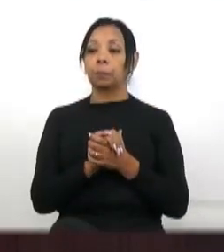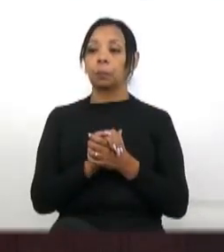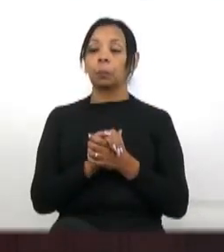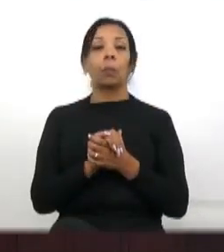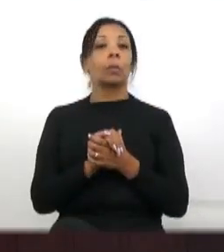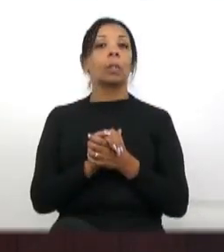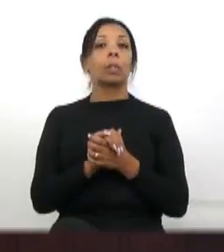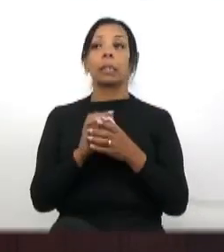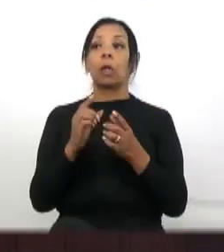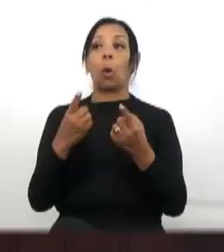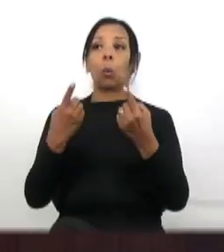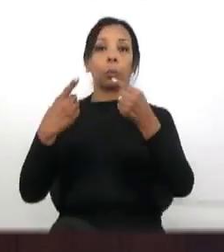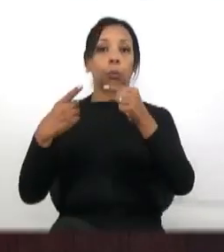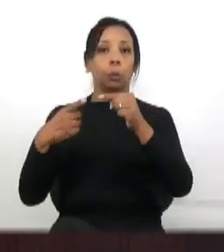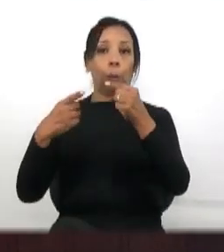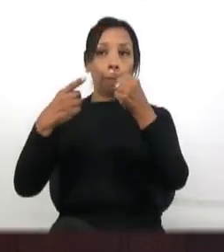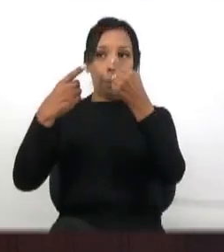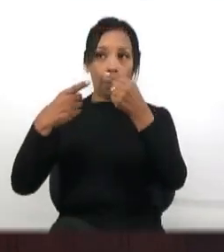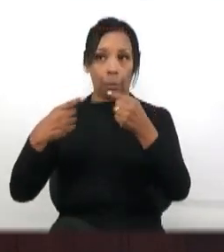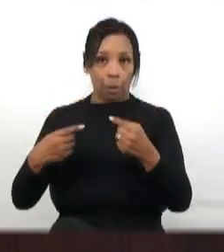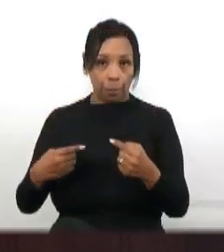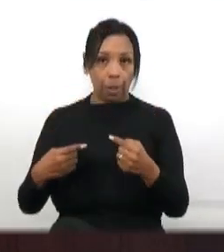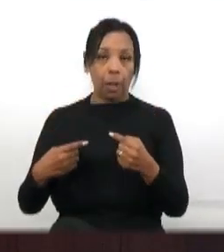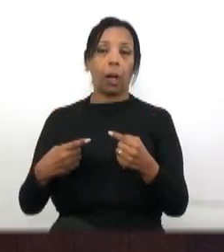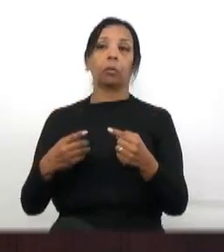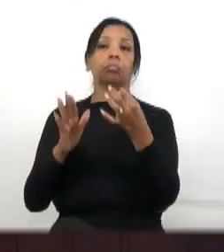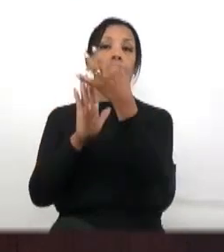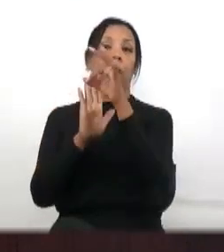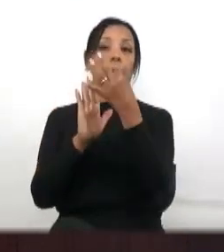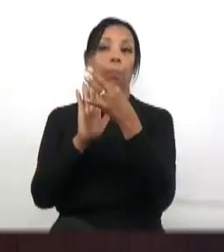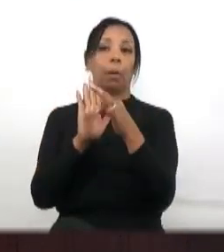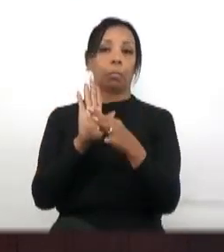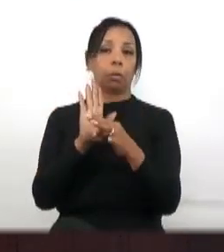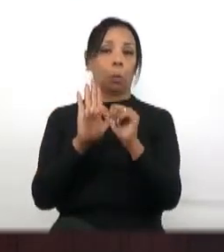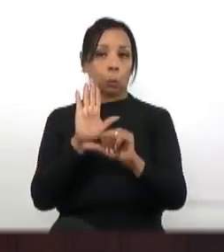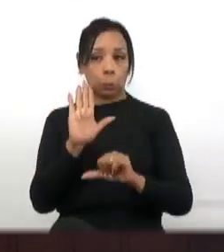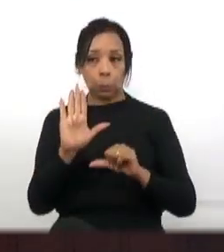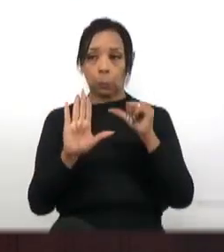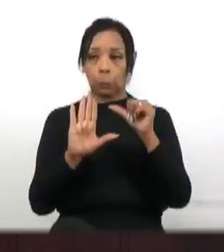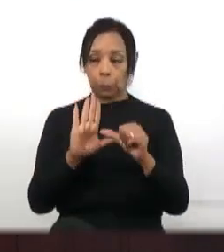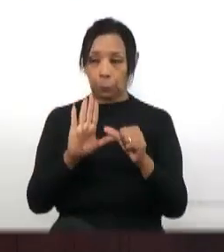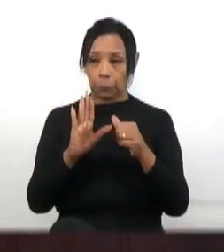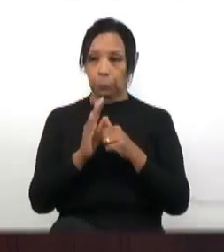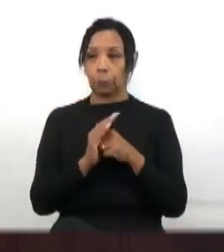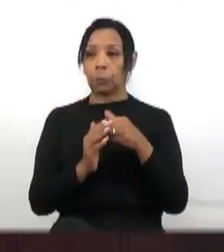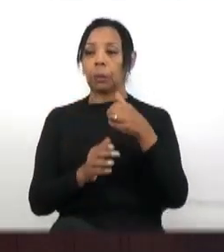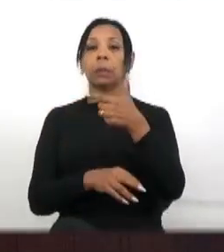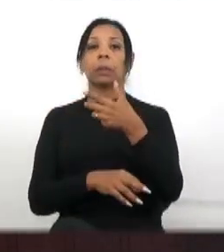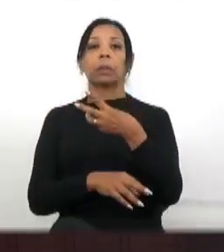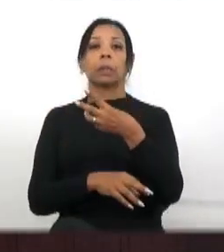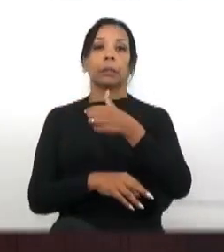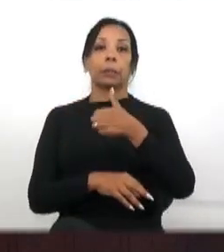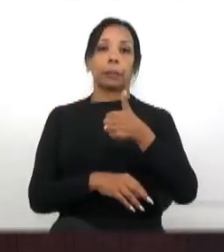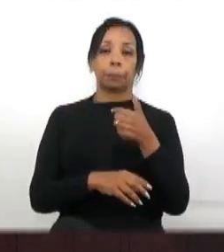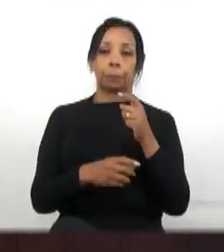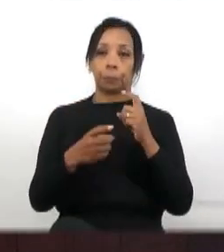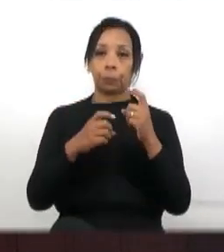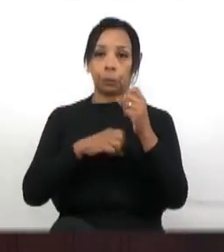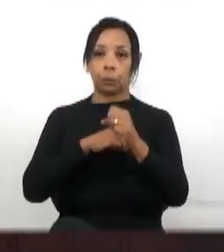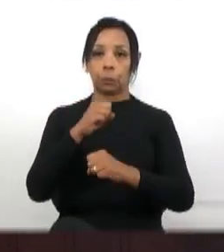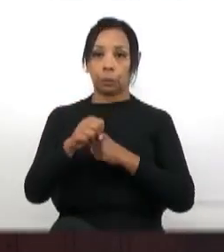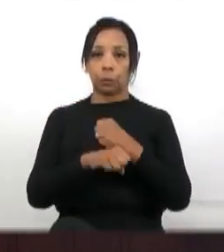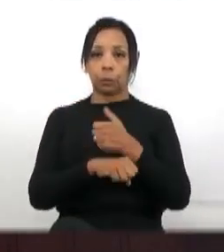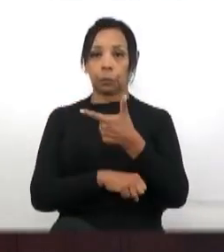comissões a que foram distribuídos. A 31ª sessão ordinária de 2024 dia 3 de